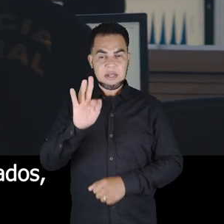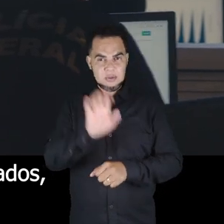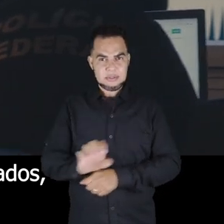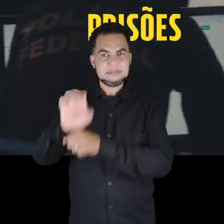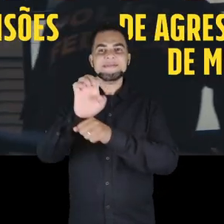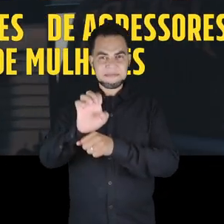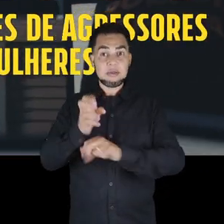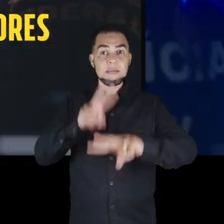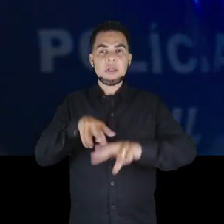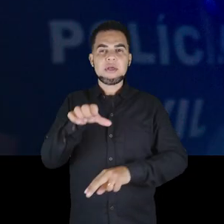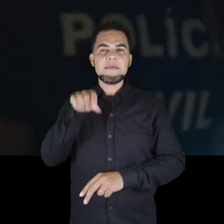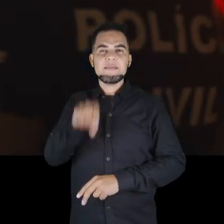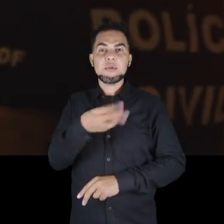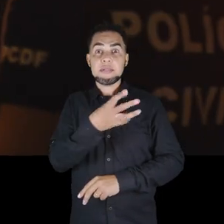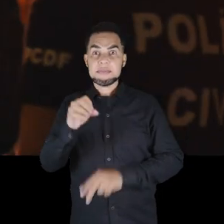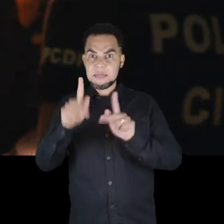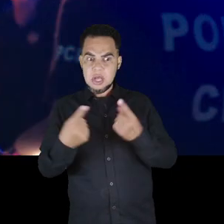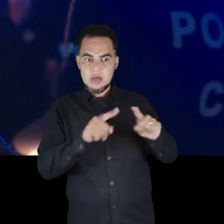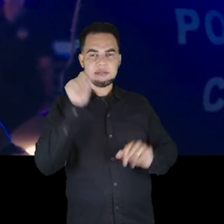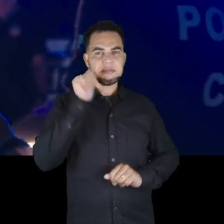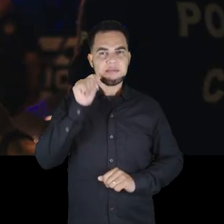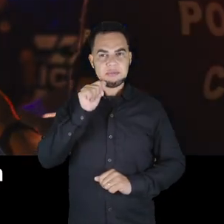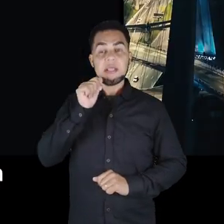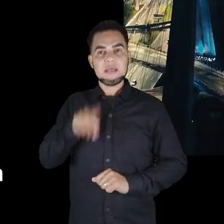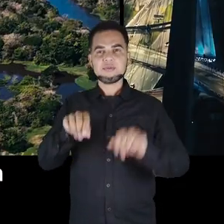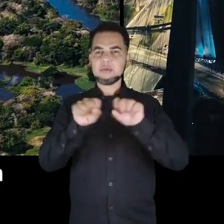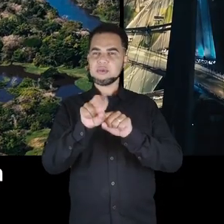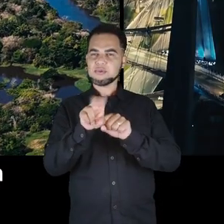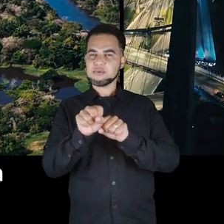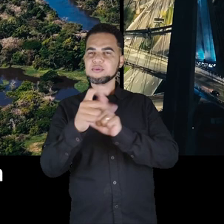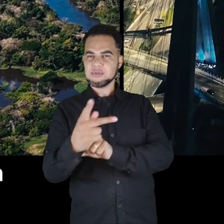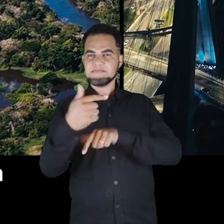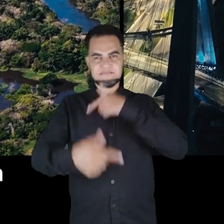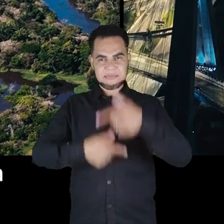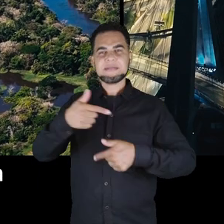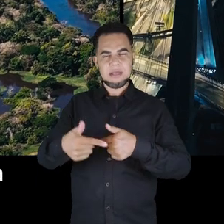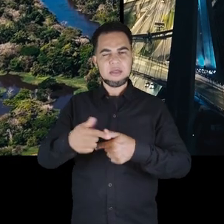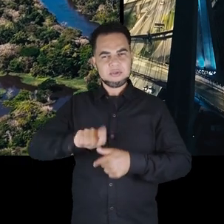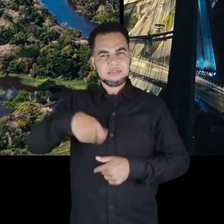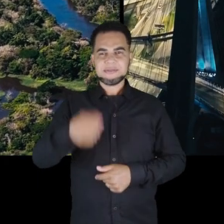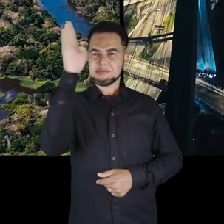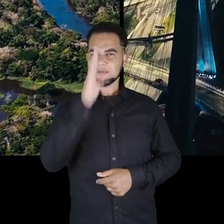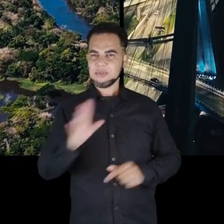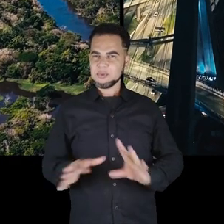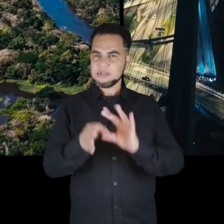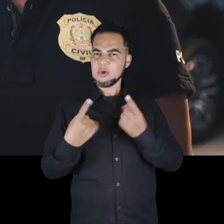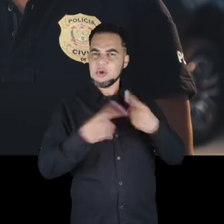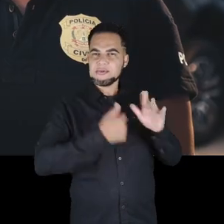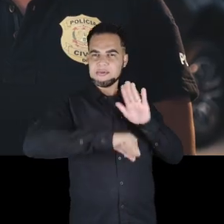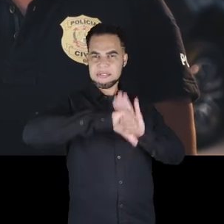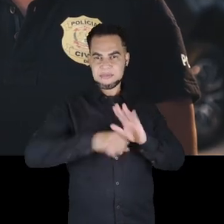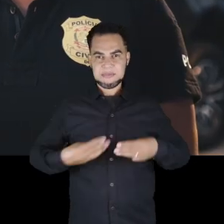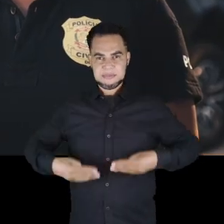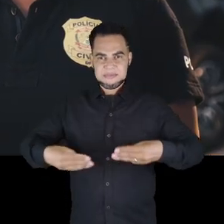Federal e dos Estados, prendeu 9.300 agressores de mulheres. Isso é o Sistema Único de Segurança Pública em Ação. Isso é o